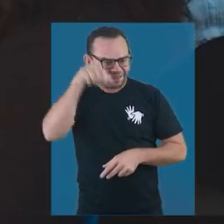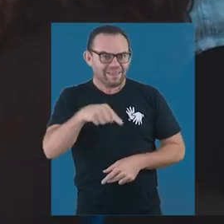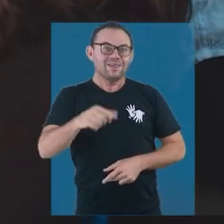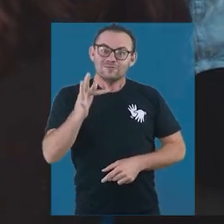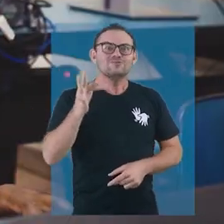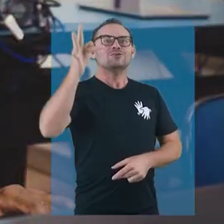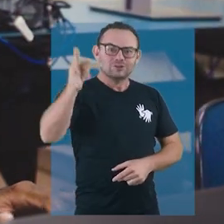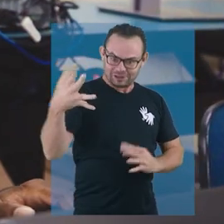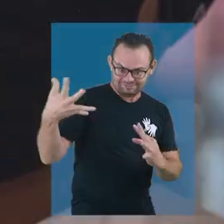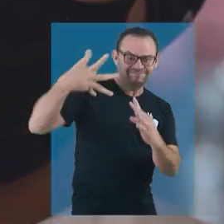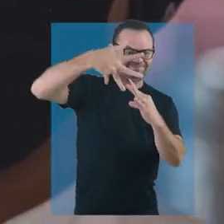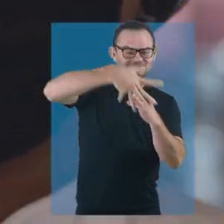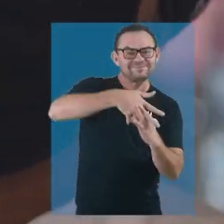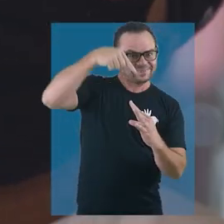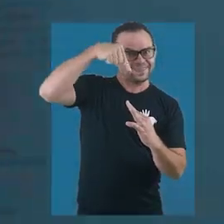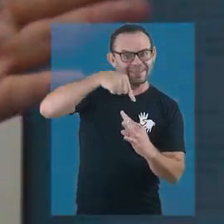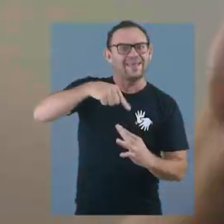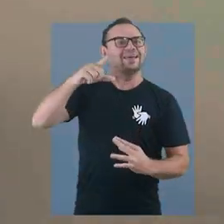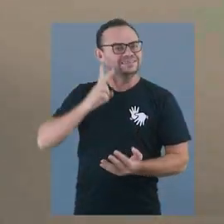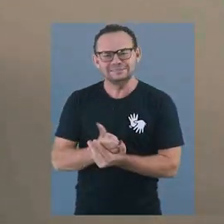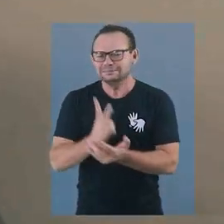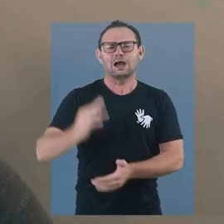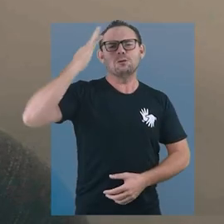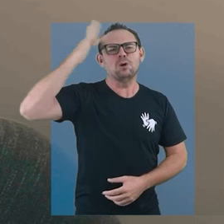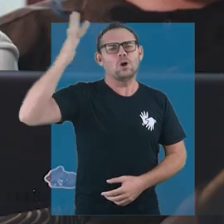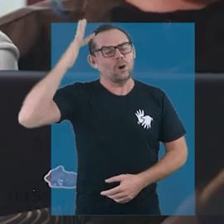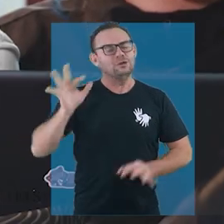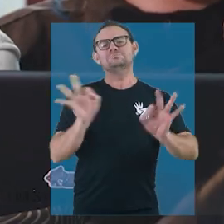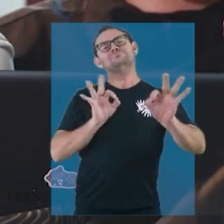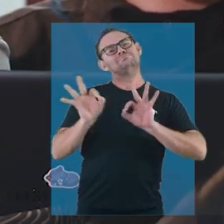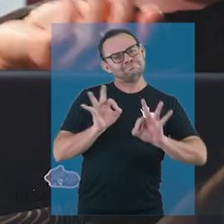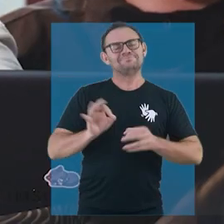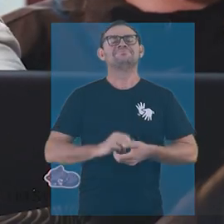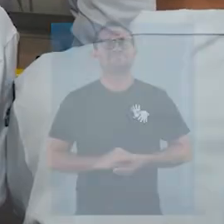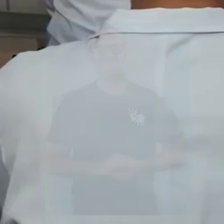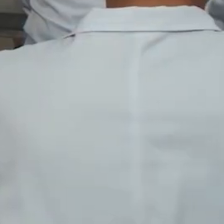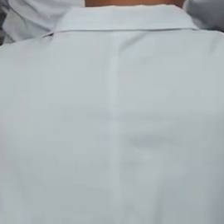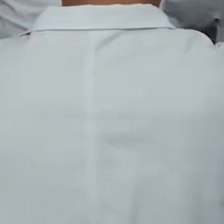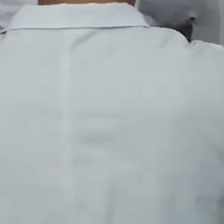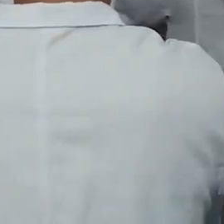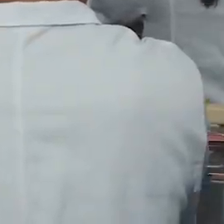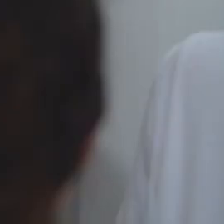esse futuro que a Universidade Federal de Mato Grosso do Sul sempre sonhou e se preparou.